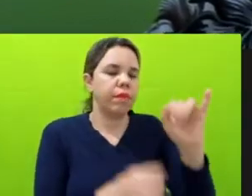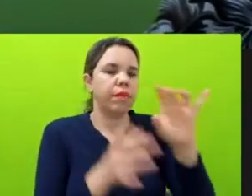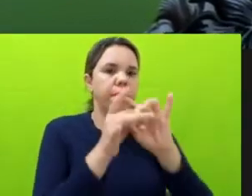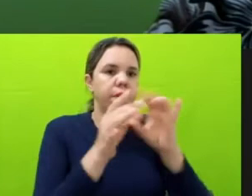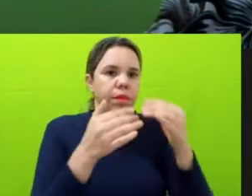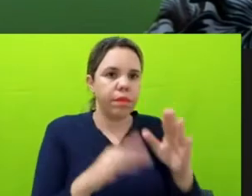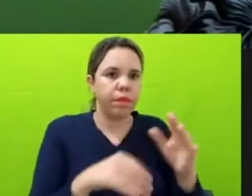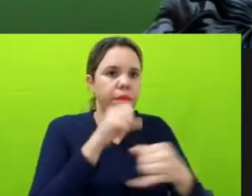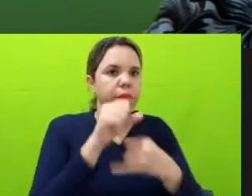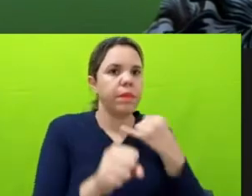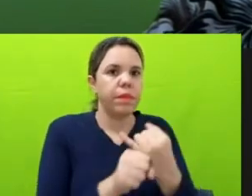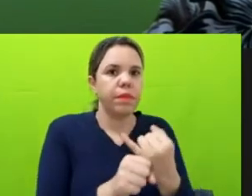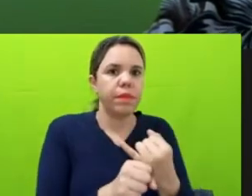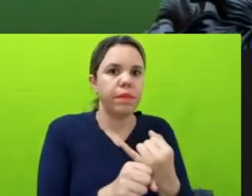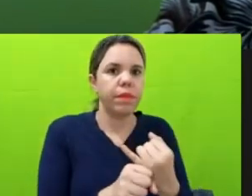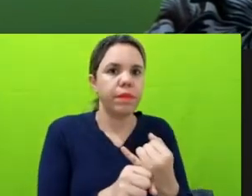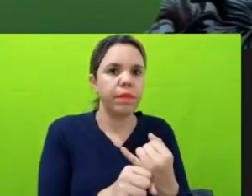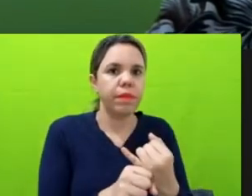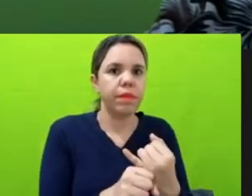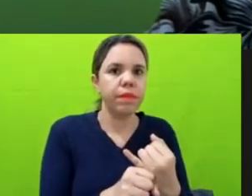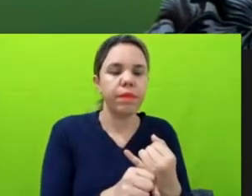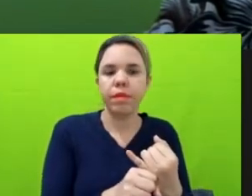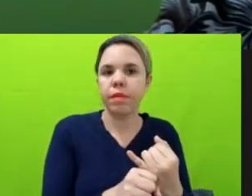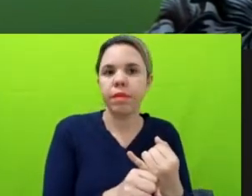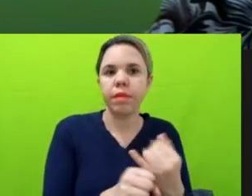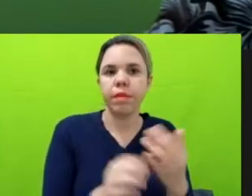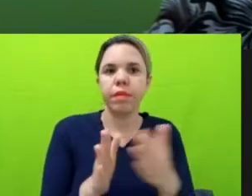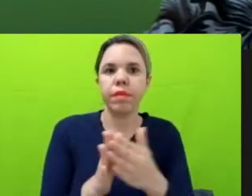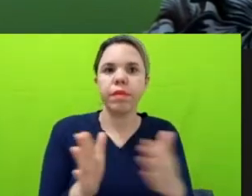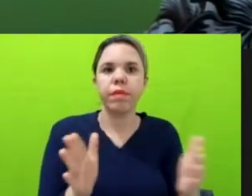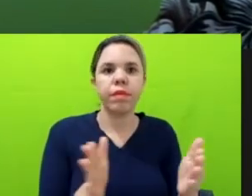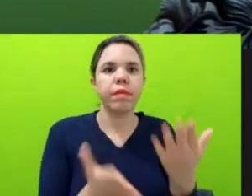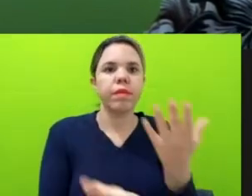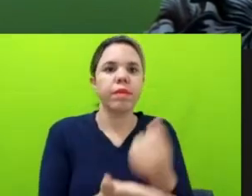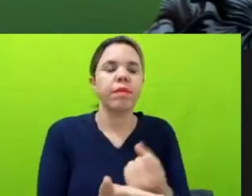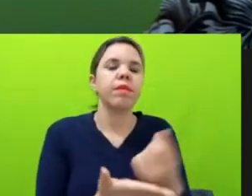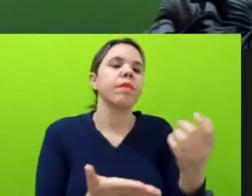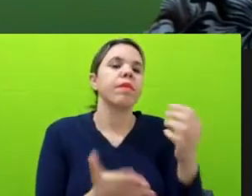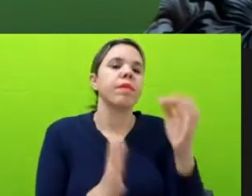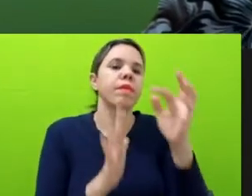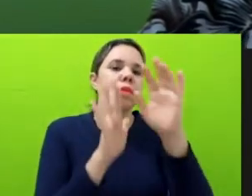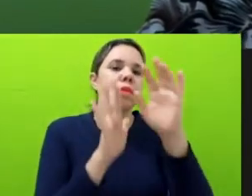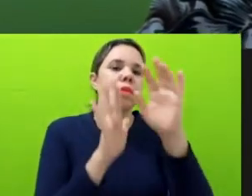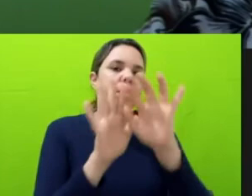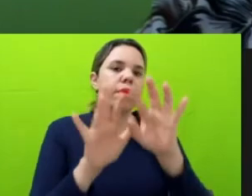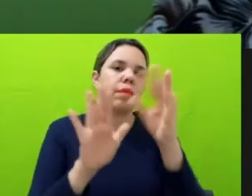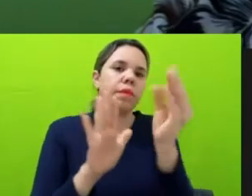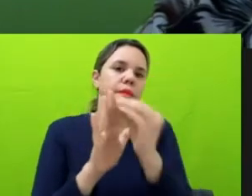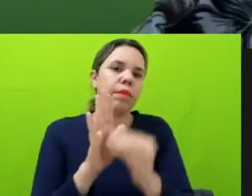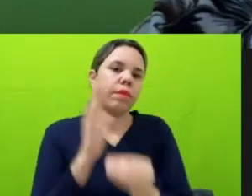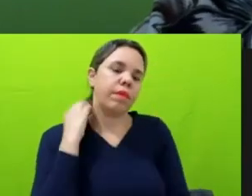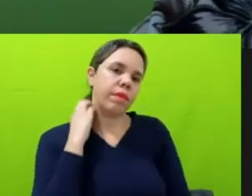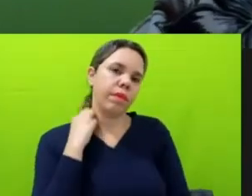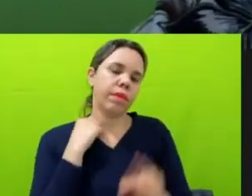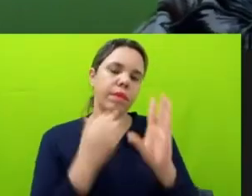E, nesse e-book, a gente escreveu um artigo sobre, justamente,